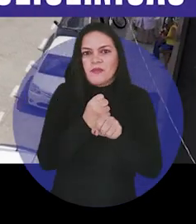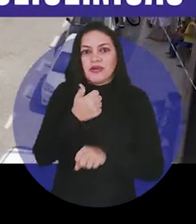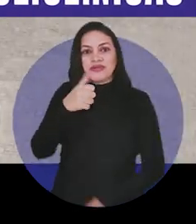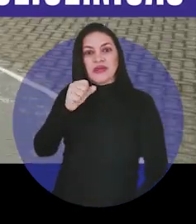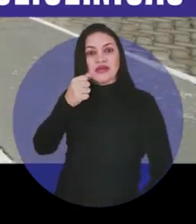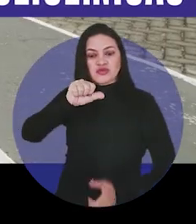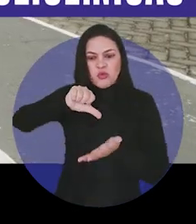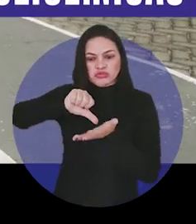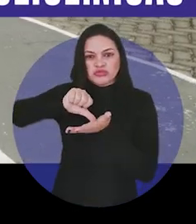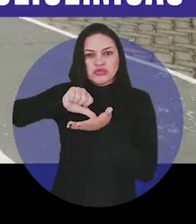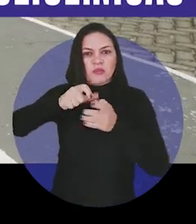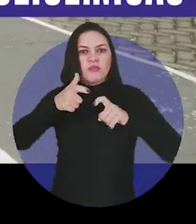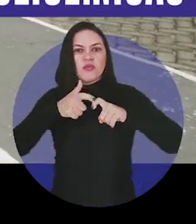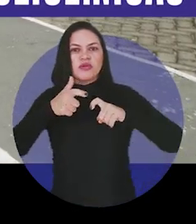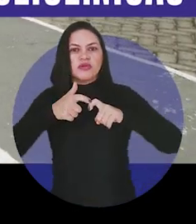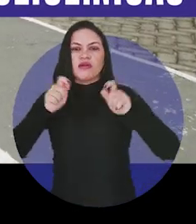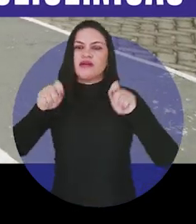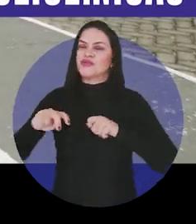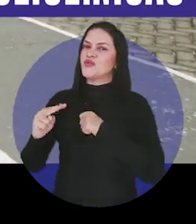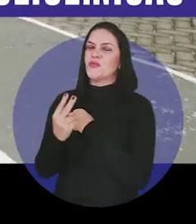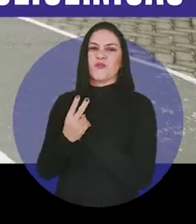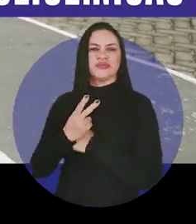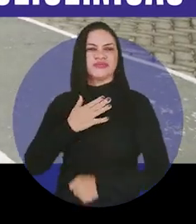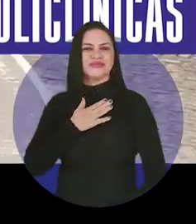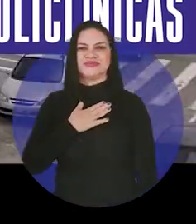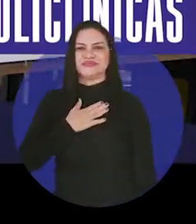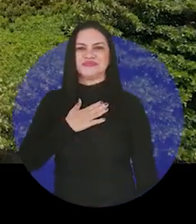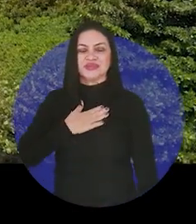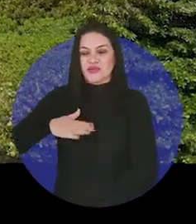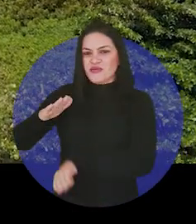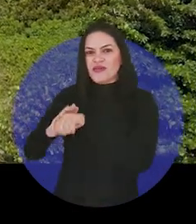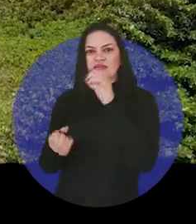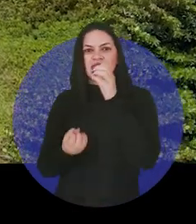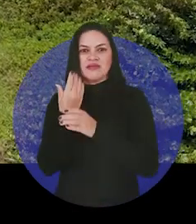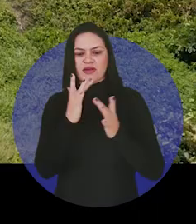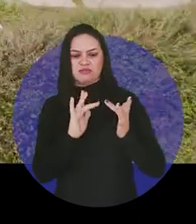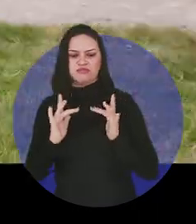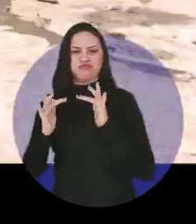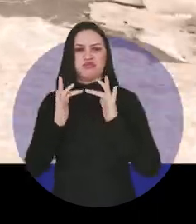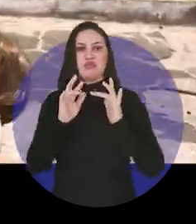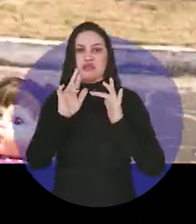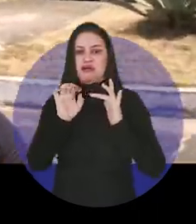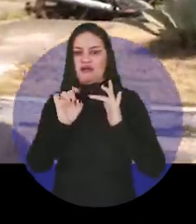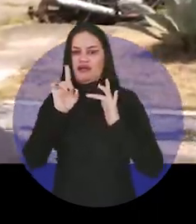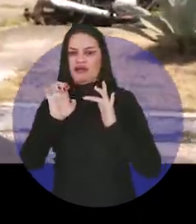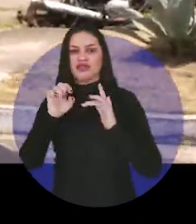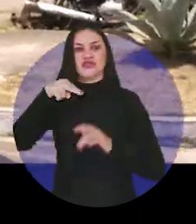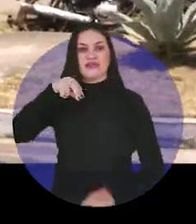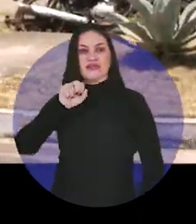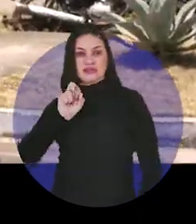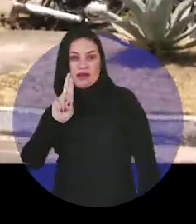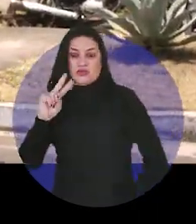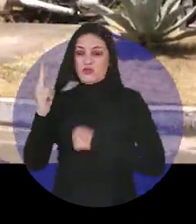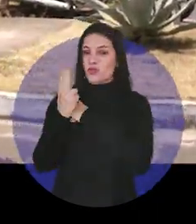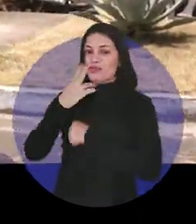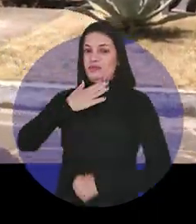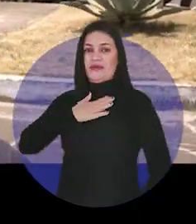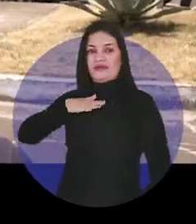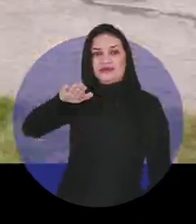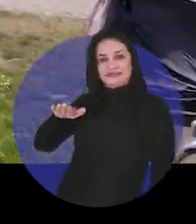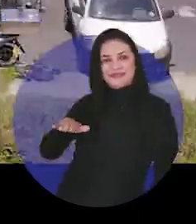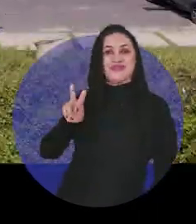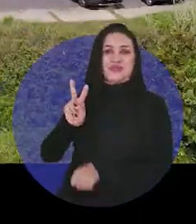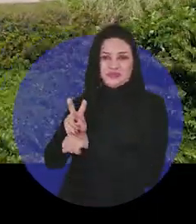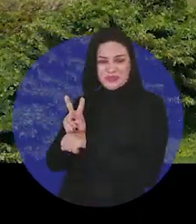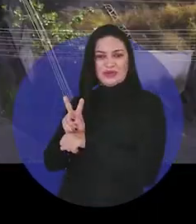policlínicas. Ele cuida de mim. Quando ele cria a Rede Ninar. Ele está cuidando bem de mim e